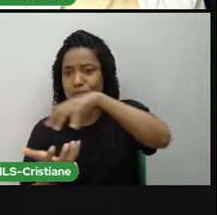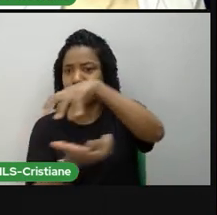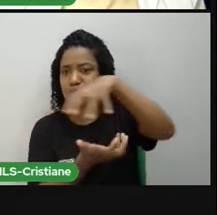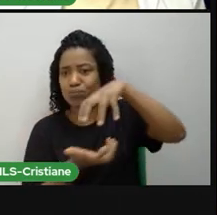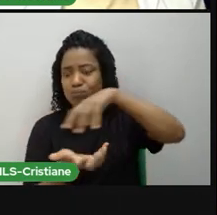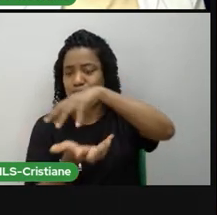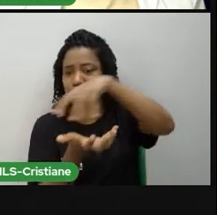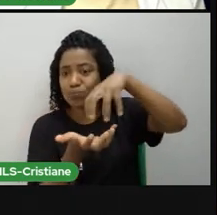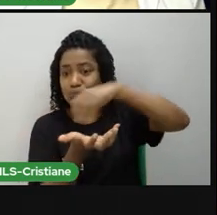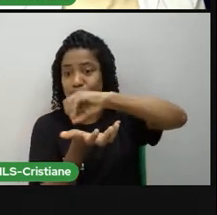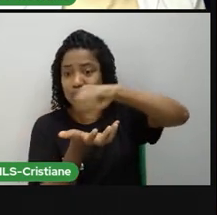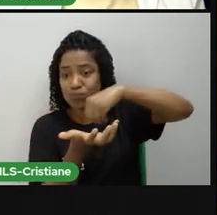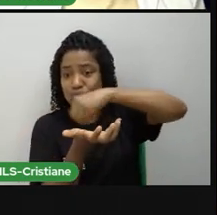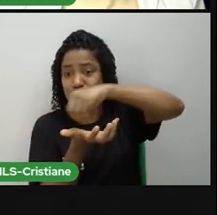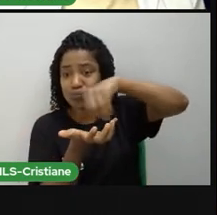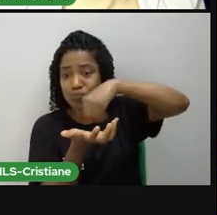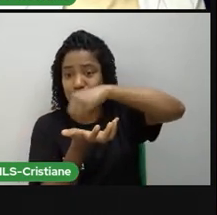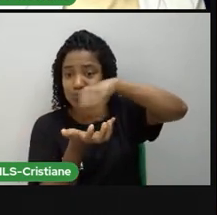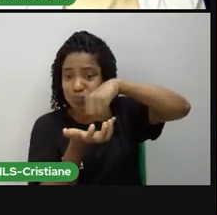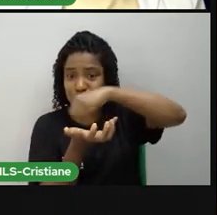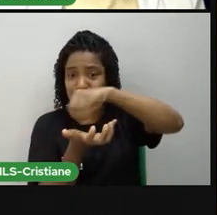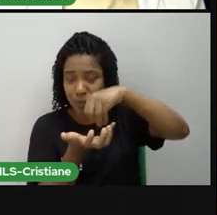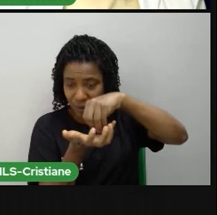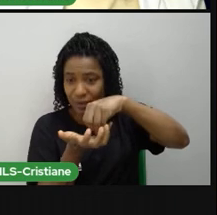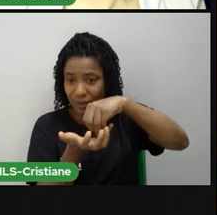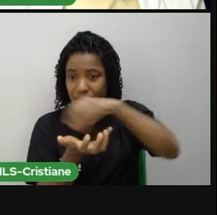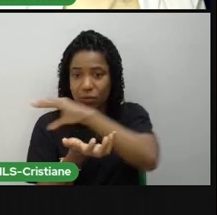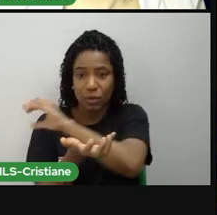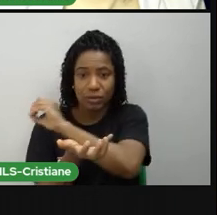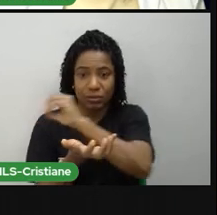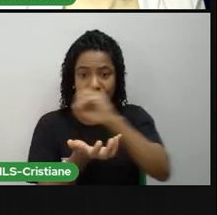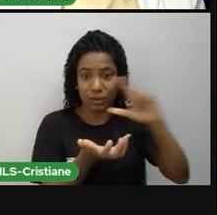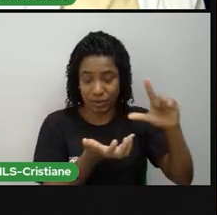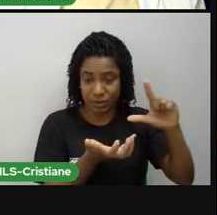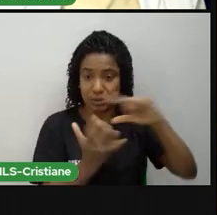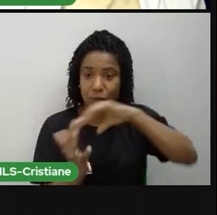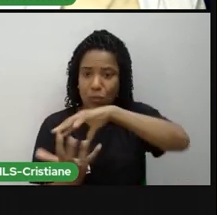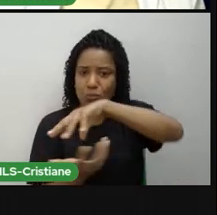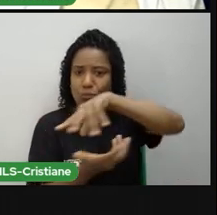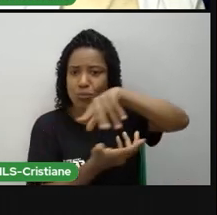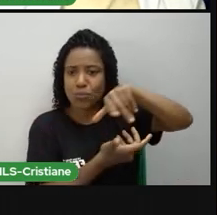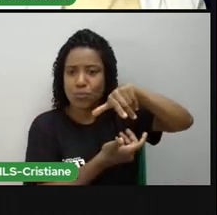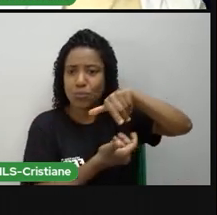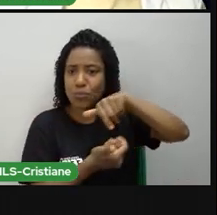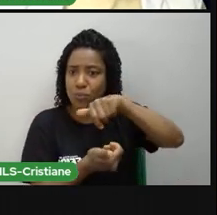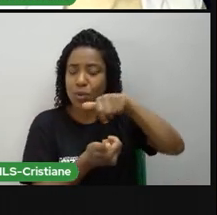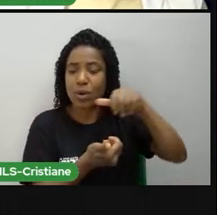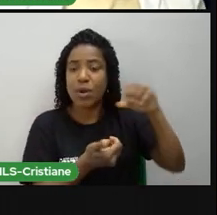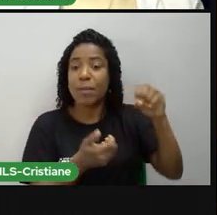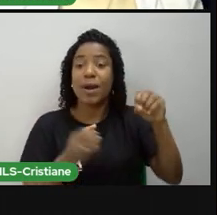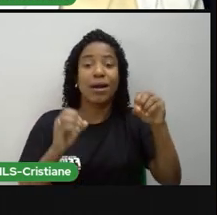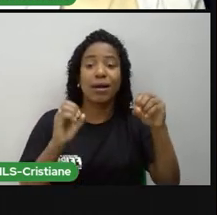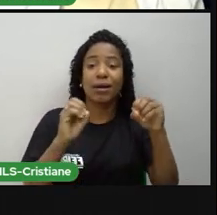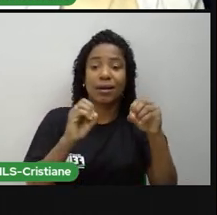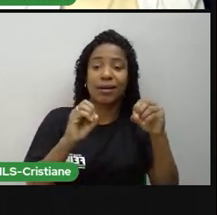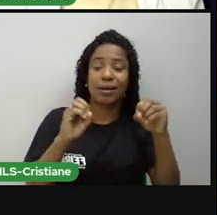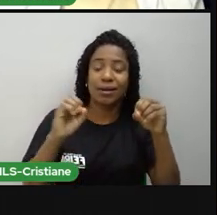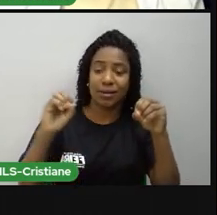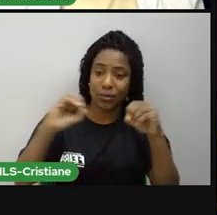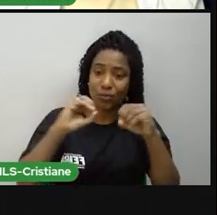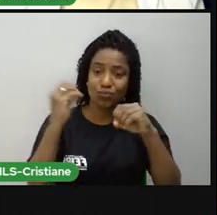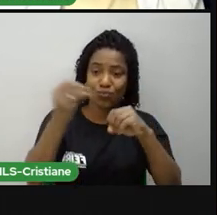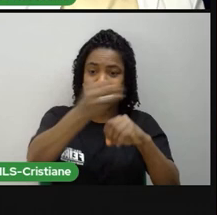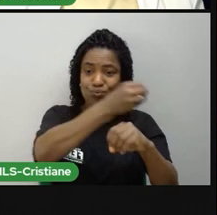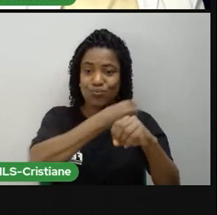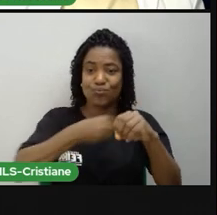oeste para o leste, como vocês estão observando, fazendo o seu movimento de rotação com a duração que eu falei que era aproximadamente de 24